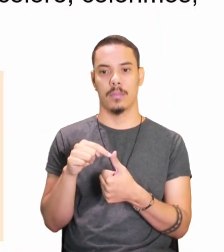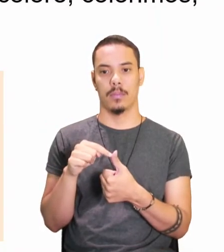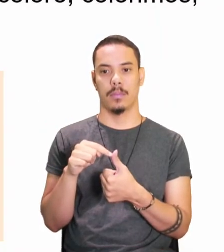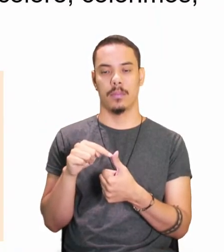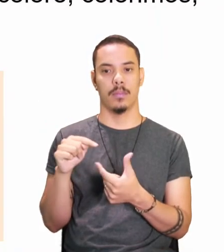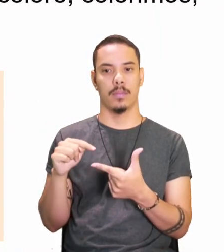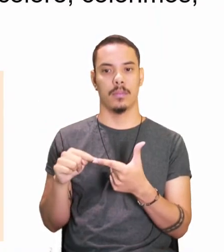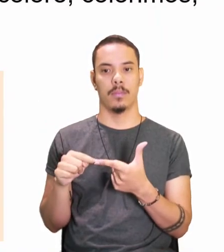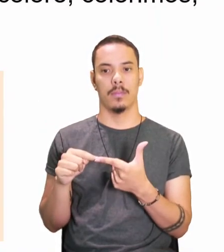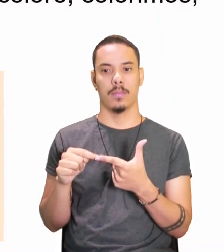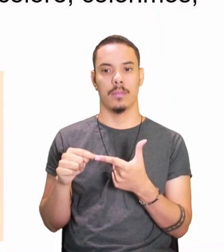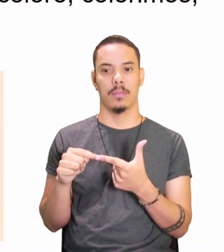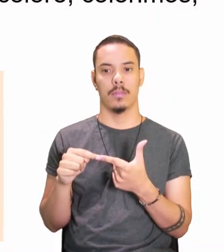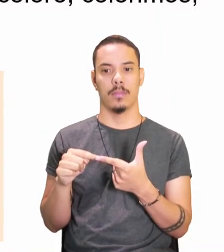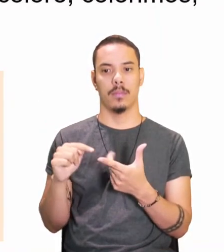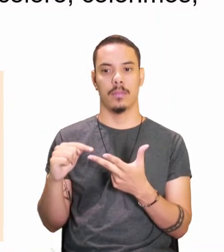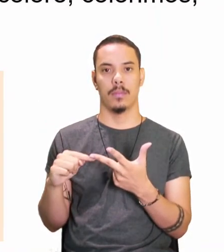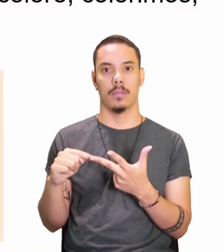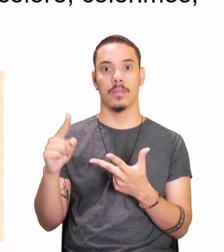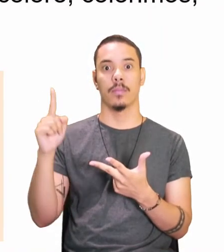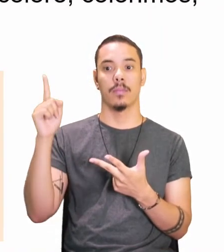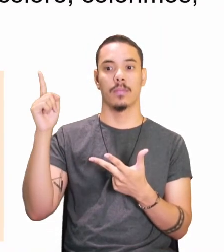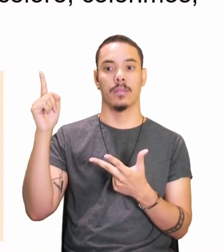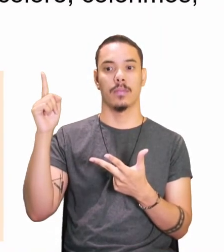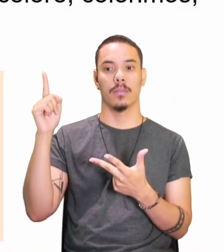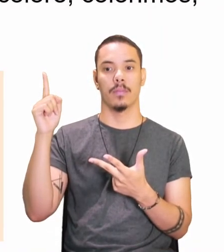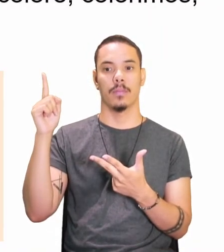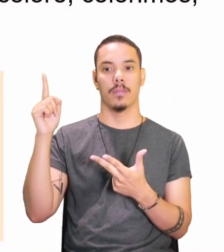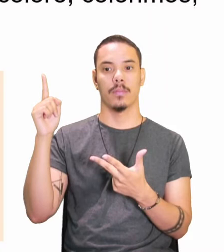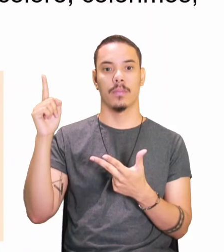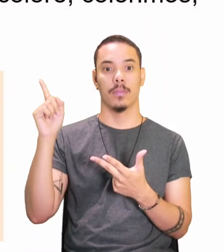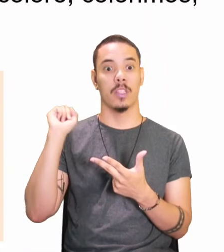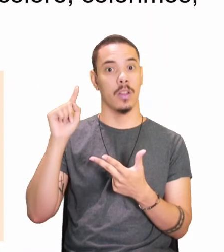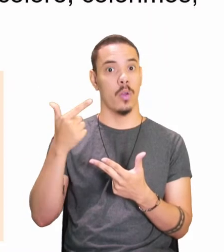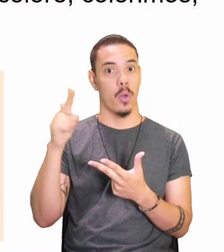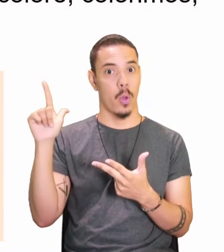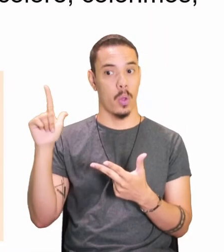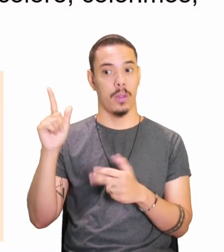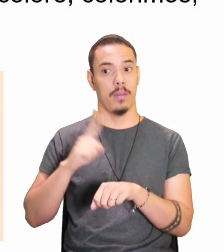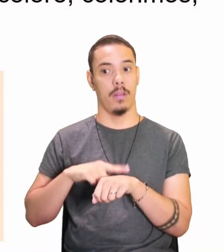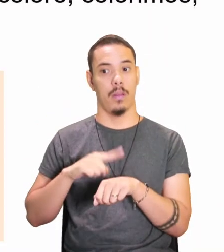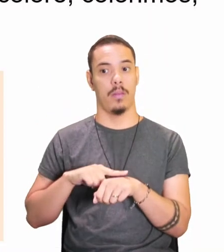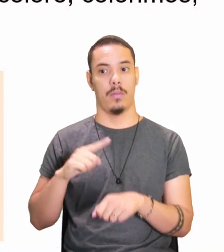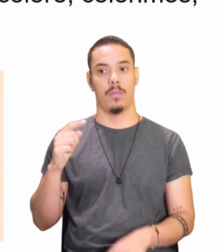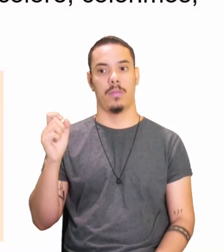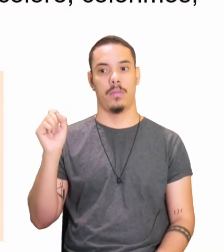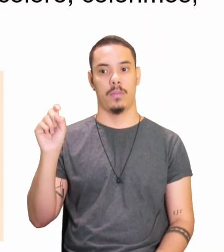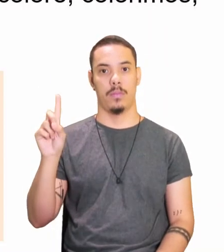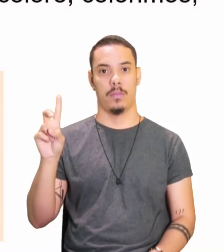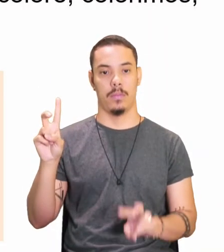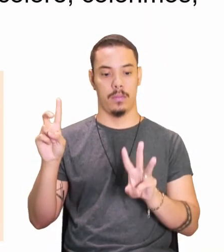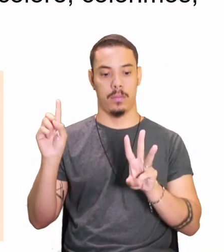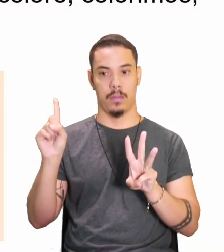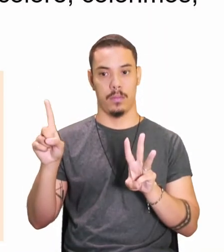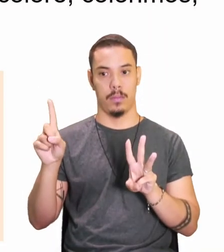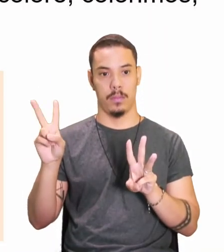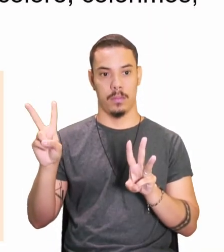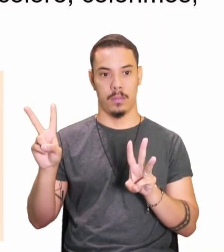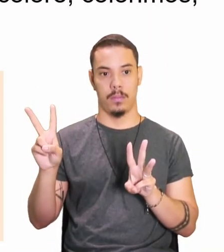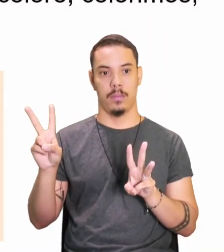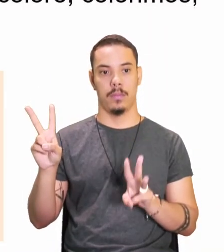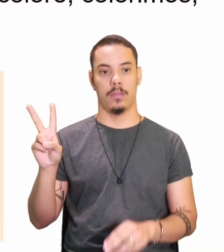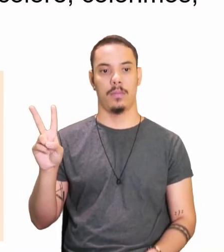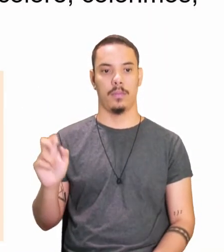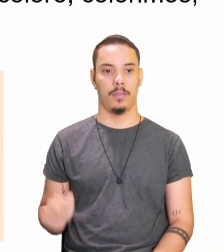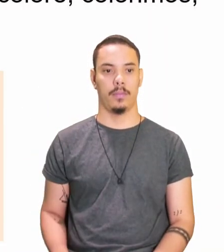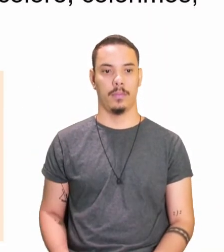caibas, que ele caiba, que nós caibamos, que